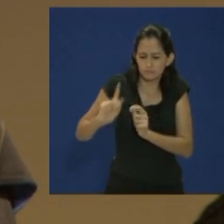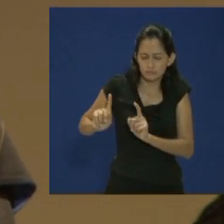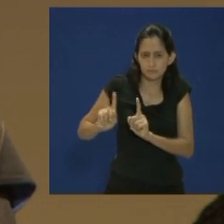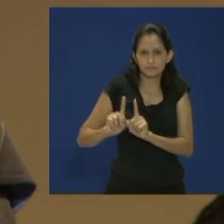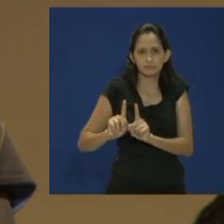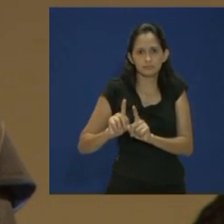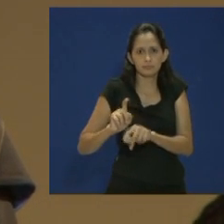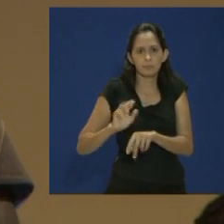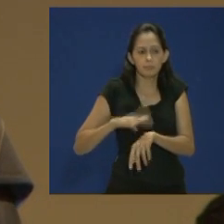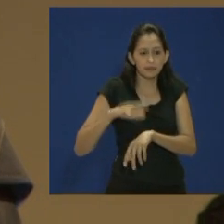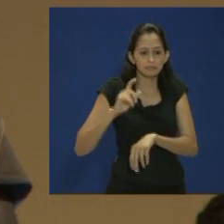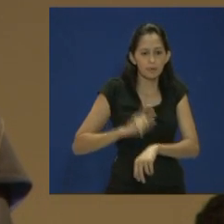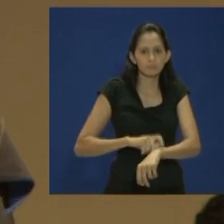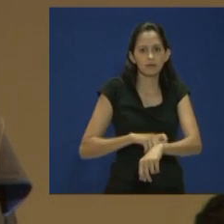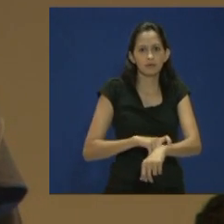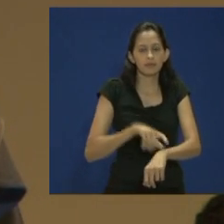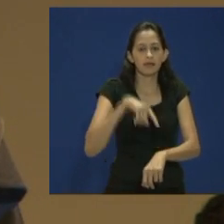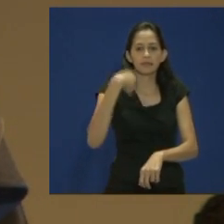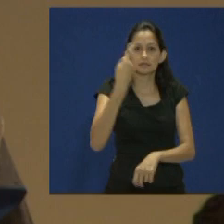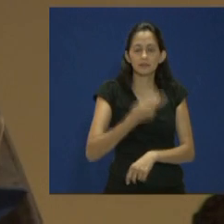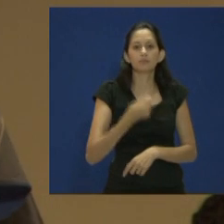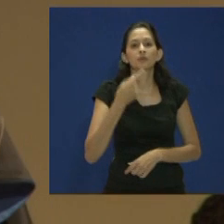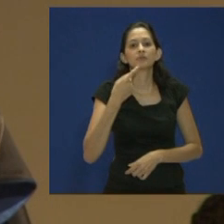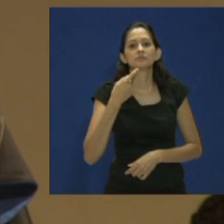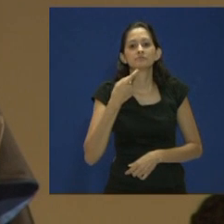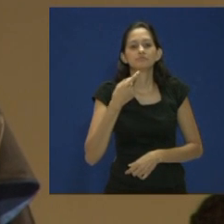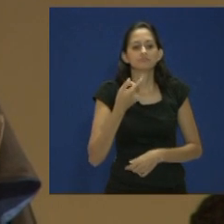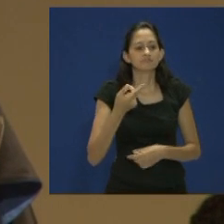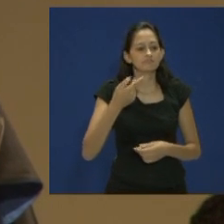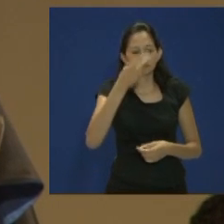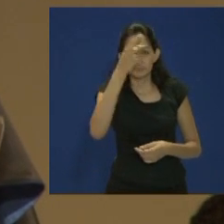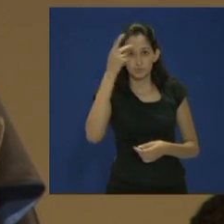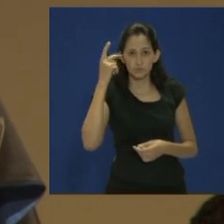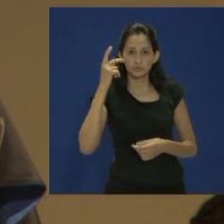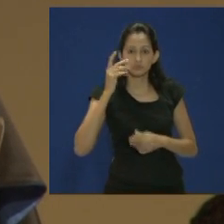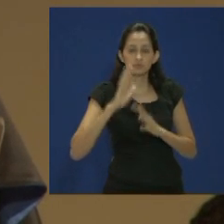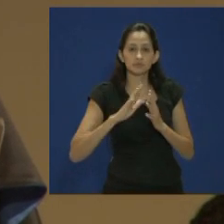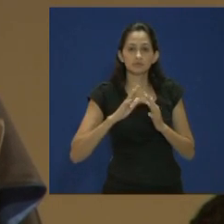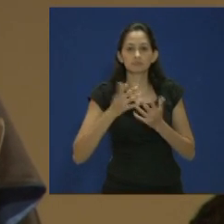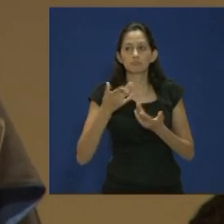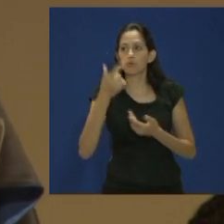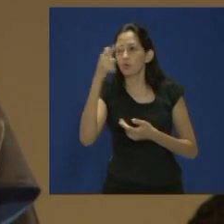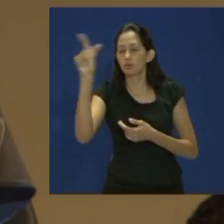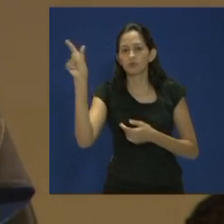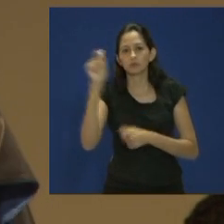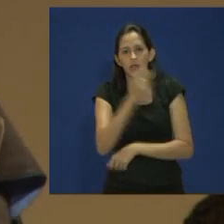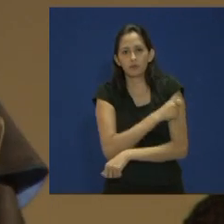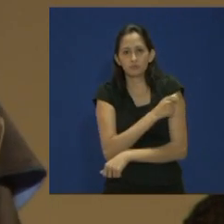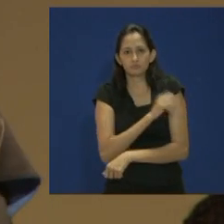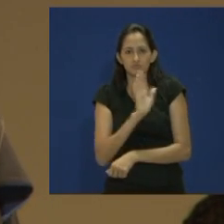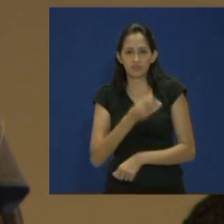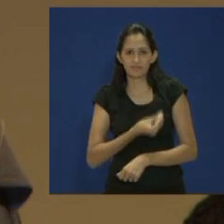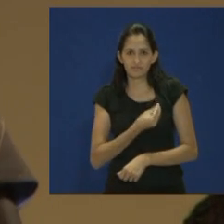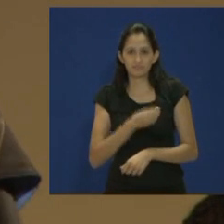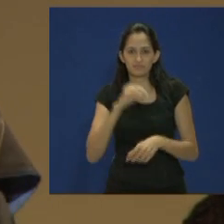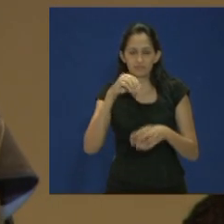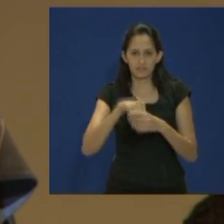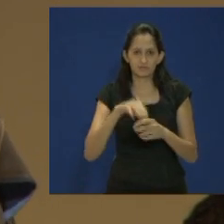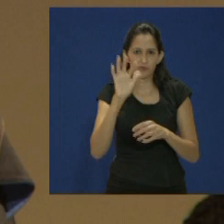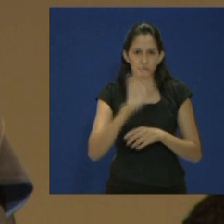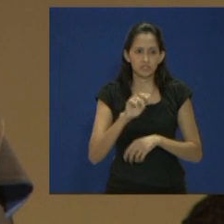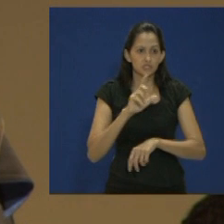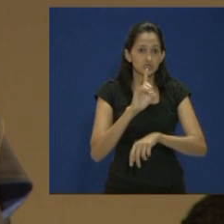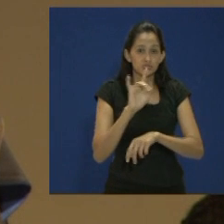para mais uma etapa e, logo, fomos recepcionados pelos nossos veteranos. Nesse dia, tenho